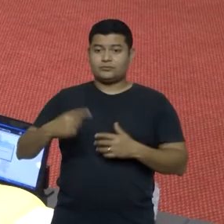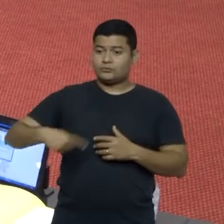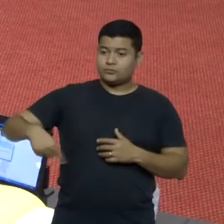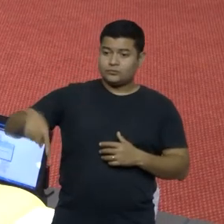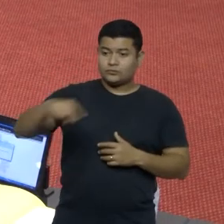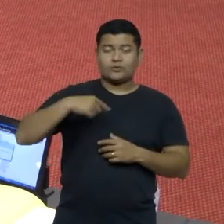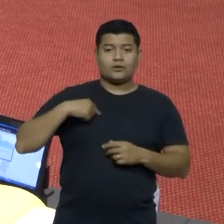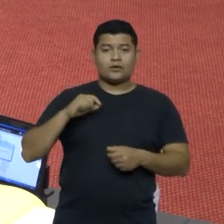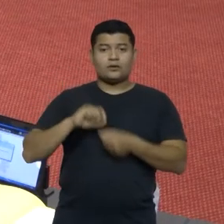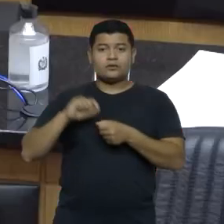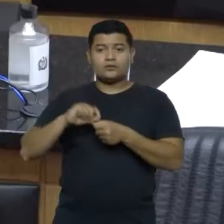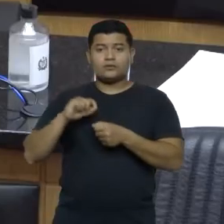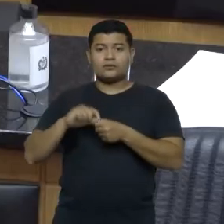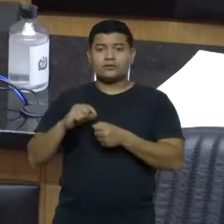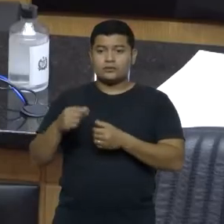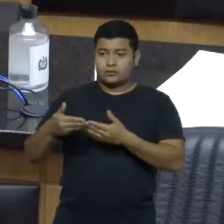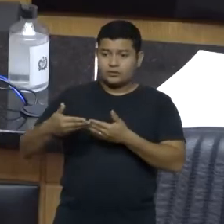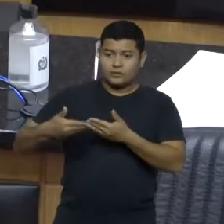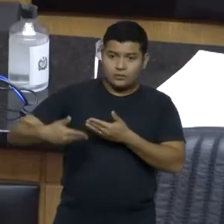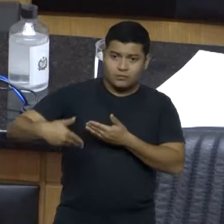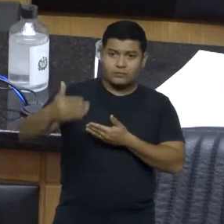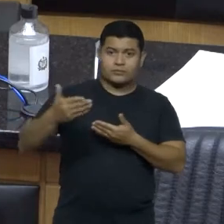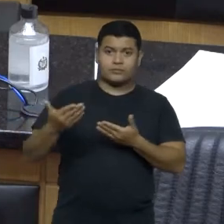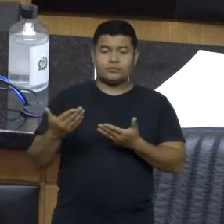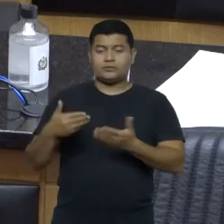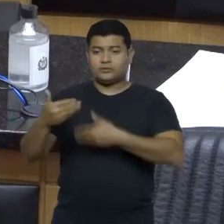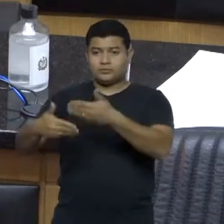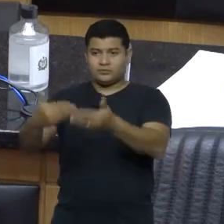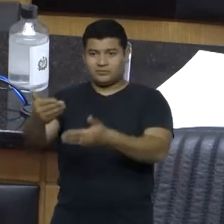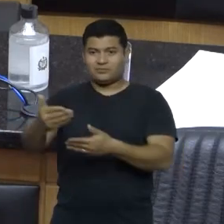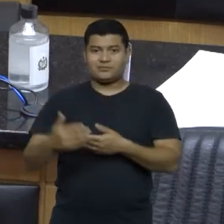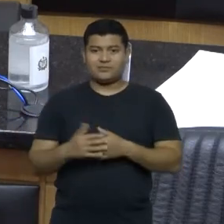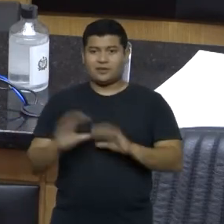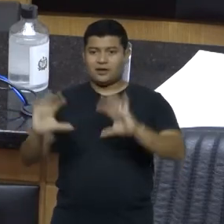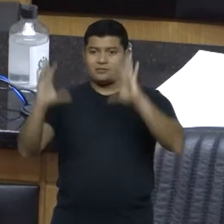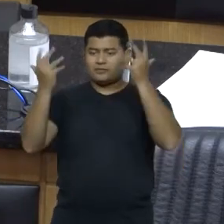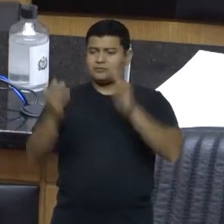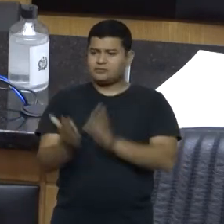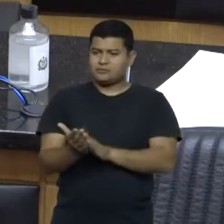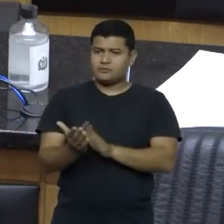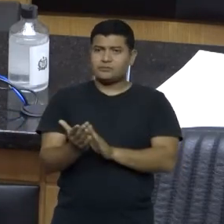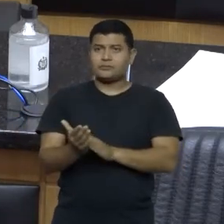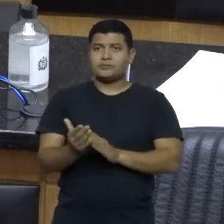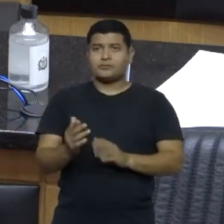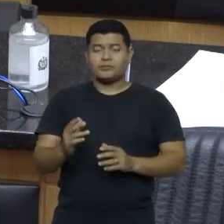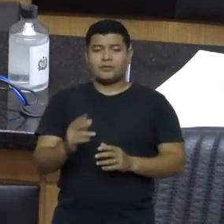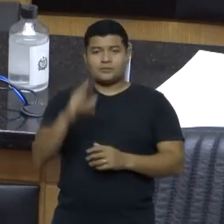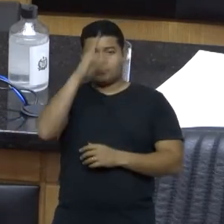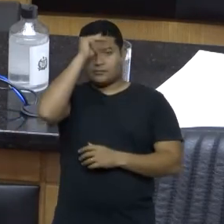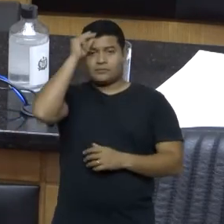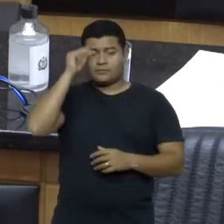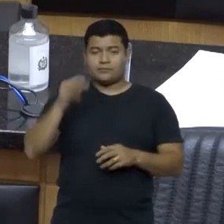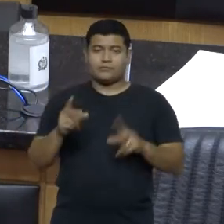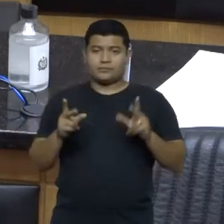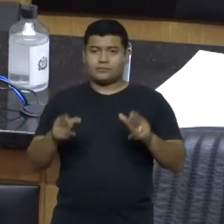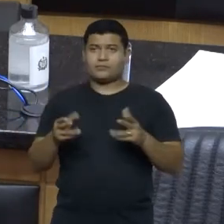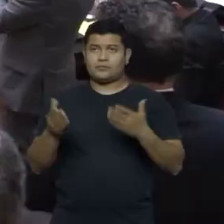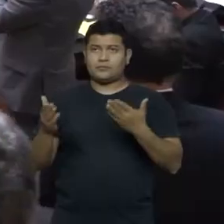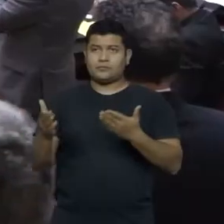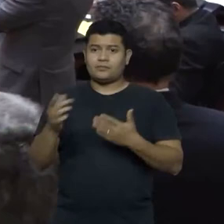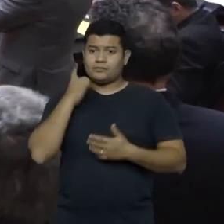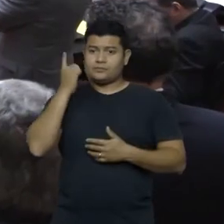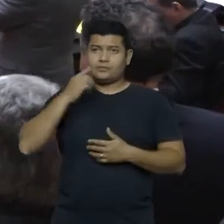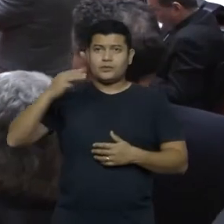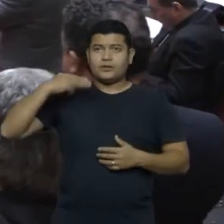agora, nos próximos dias, com uma grande festa. Parabéns a todos vocês e parabéns ao prefeito, da mesma forma, ao nosso deputado Márcio.